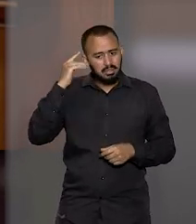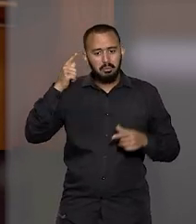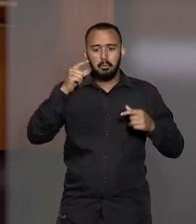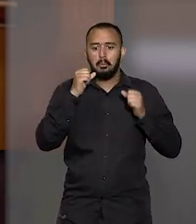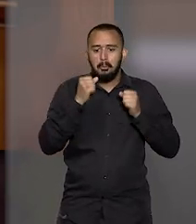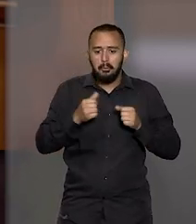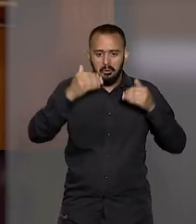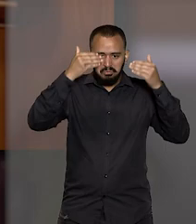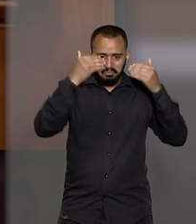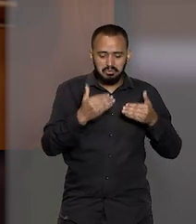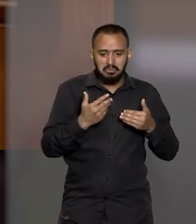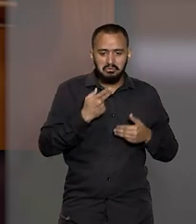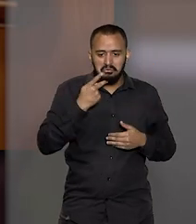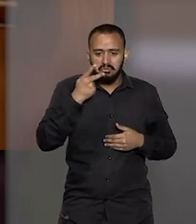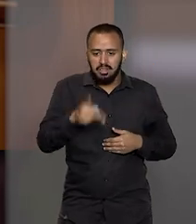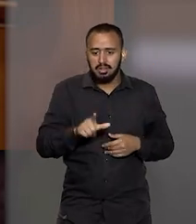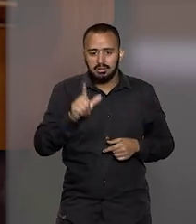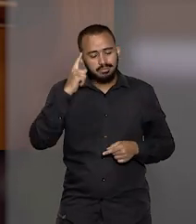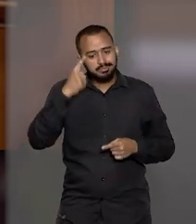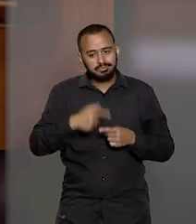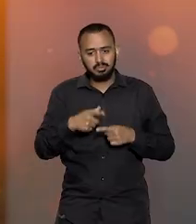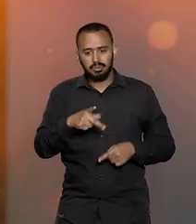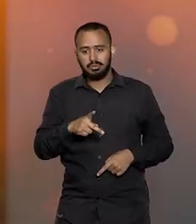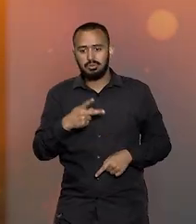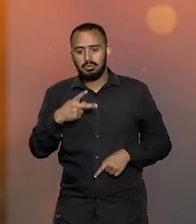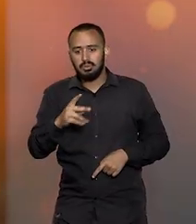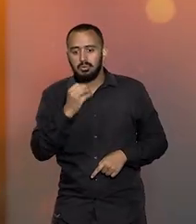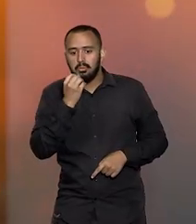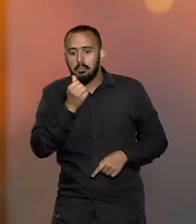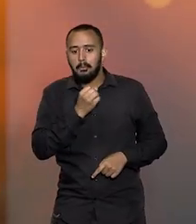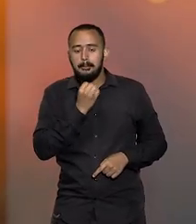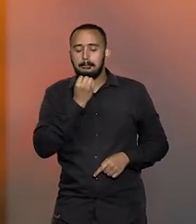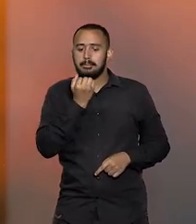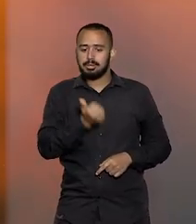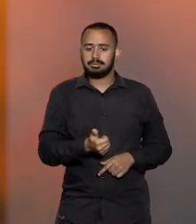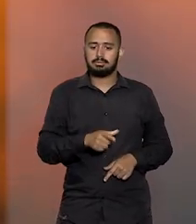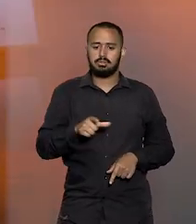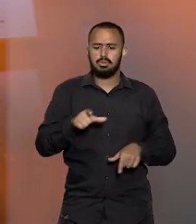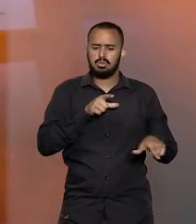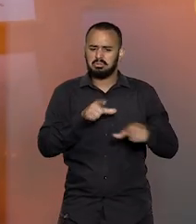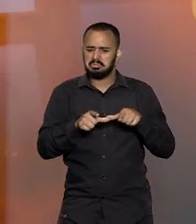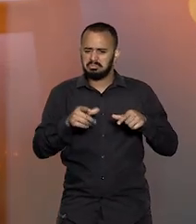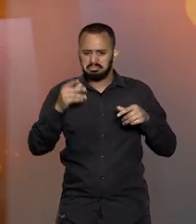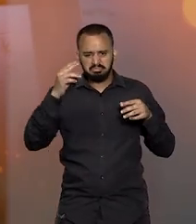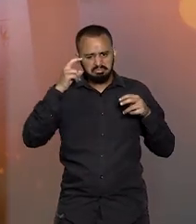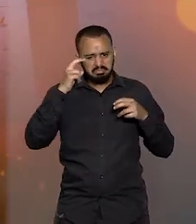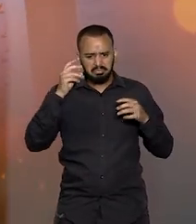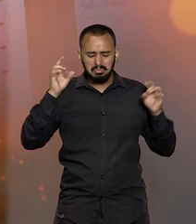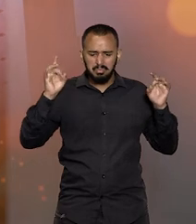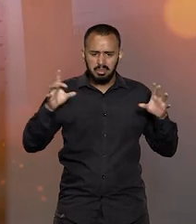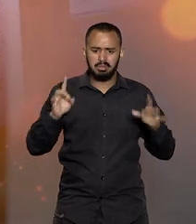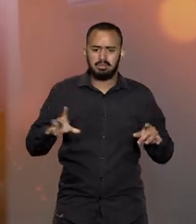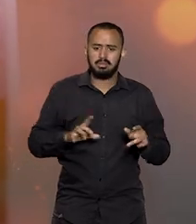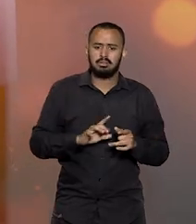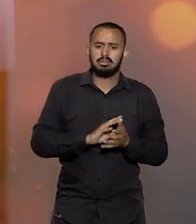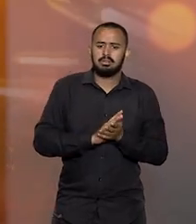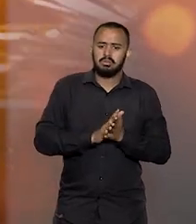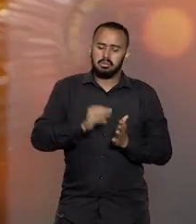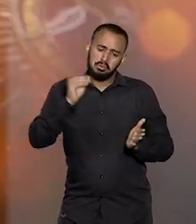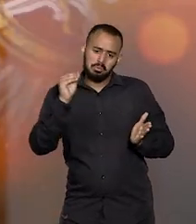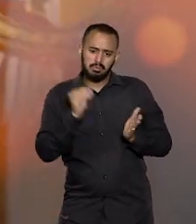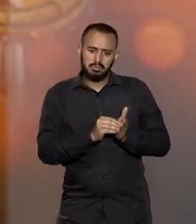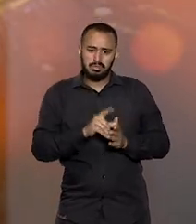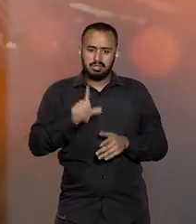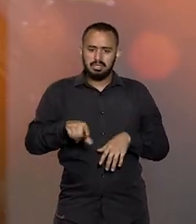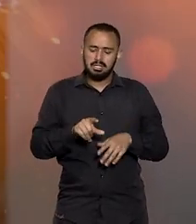sobre essa característica dele de bondade. O trabalho de excelência e a notável e marcante atuação